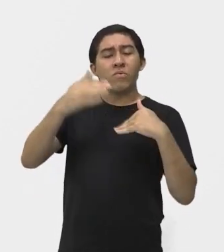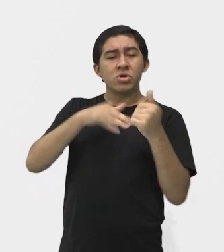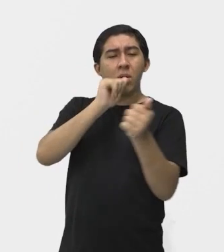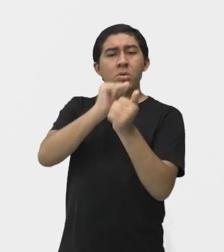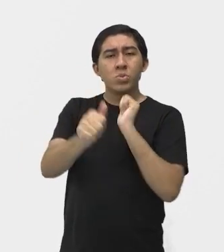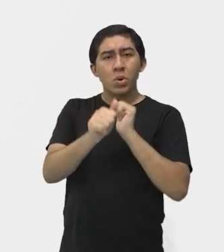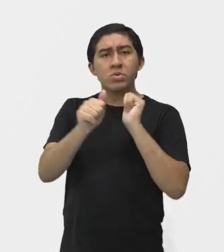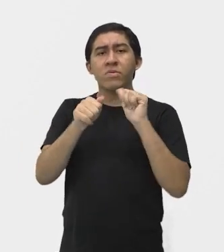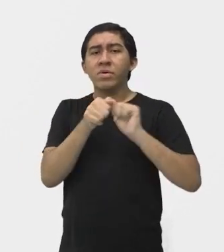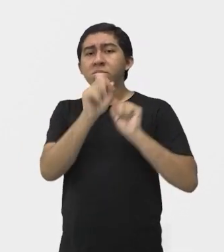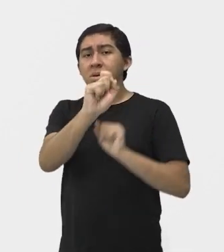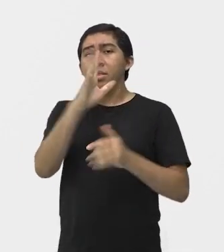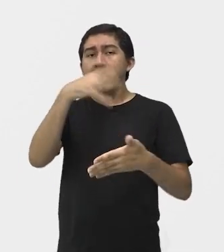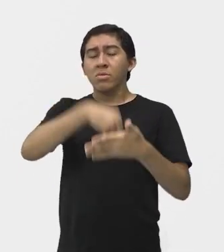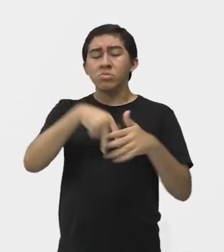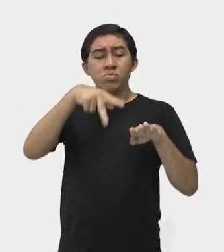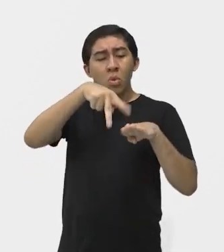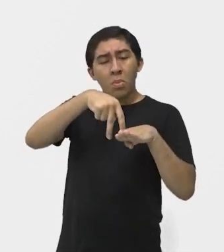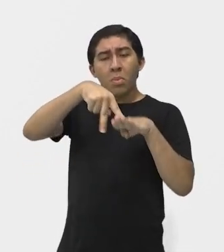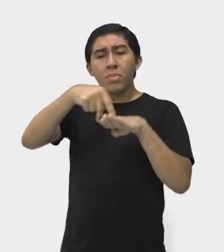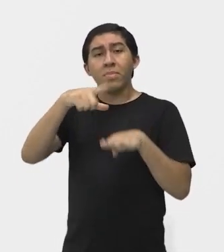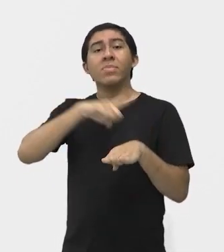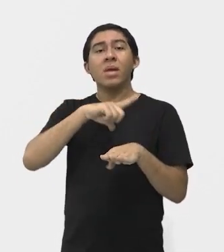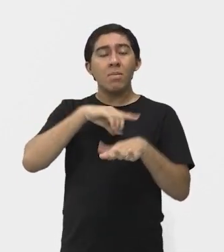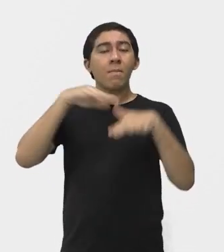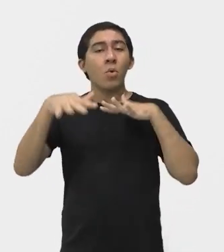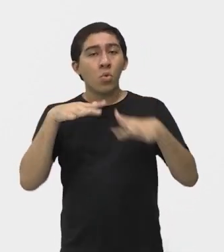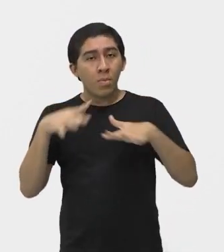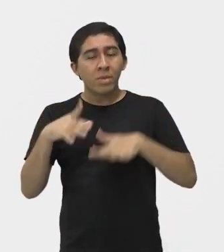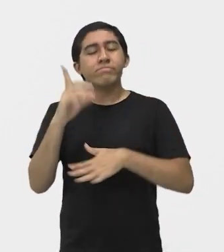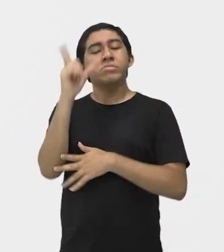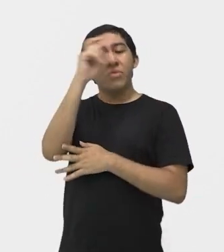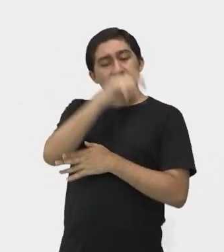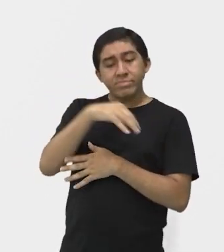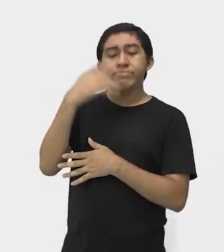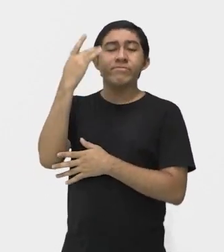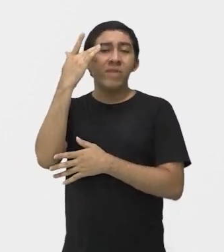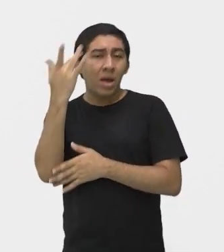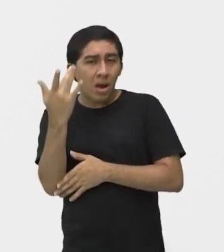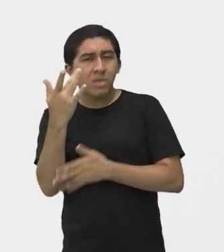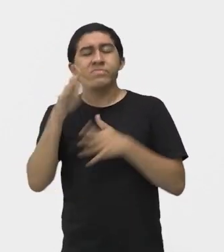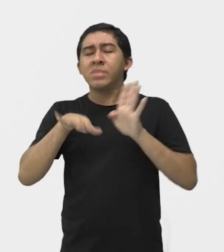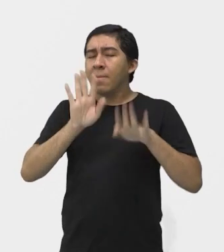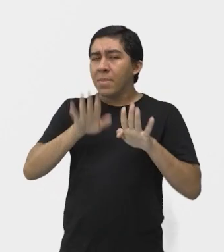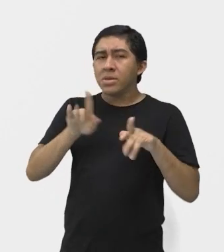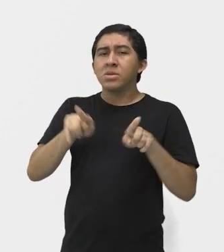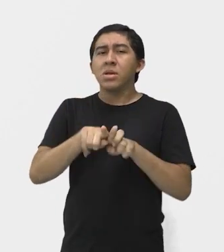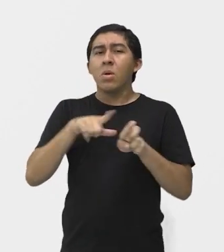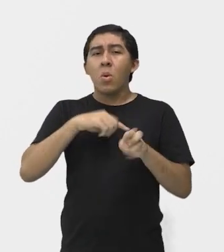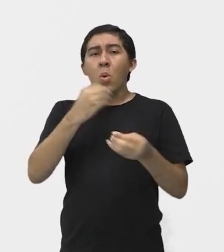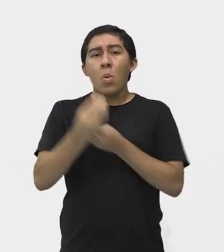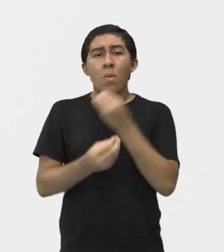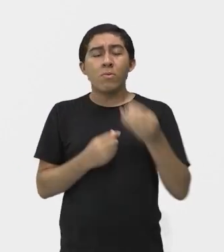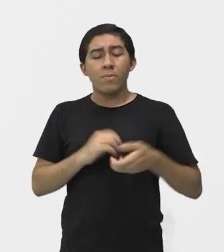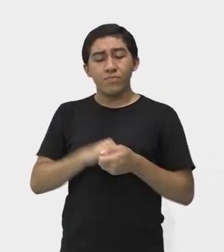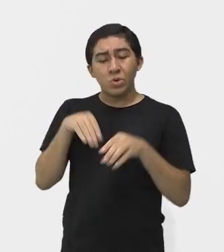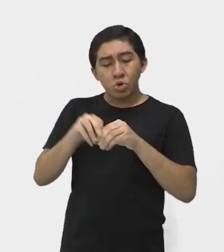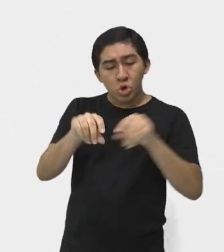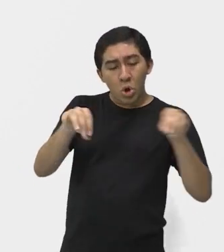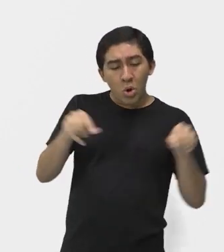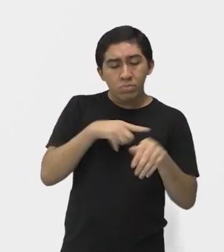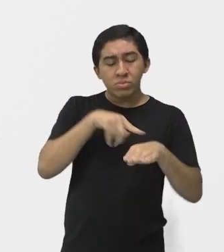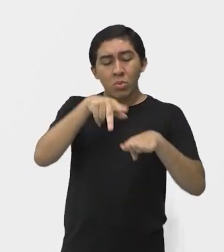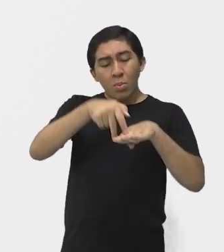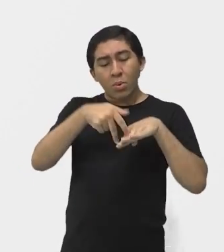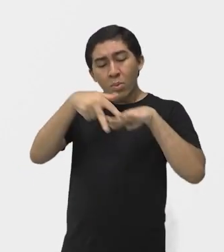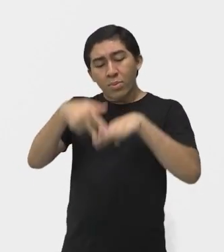executadas com baixo e alto grau de dificuldades, vão consistir em deslizar sobre o solo e